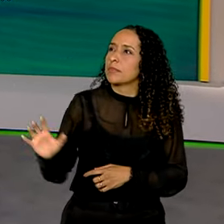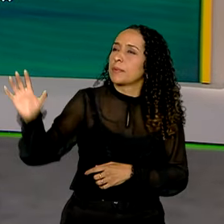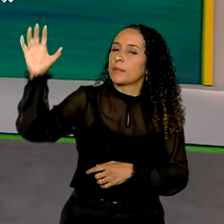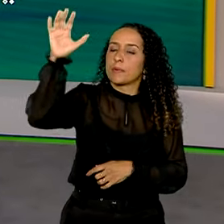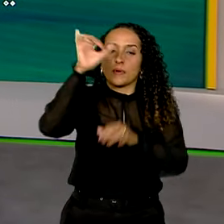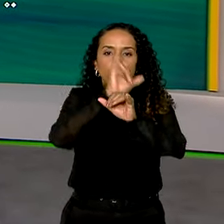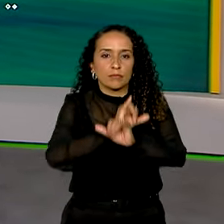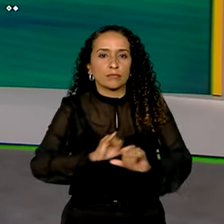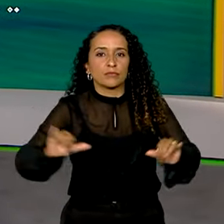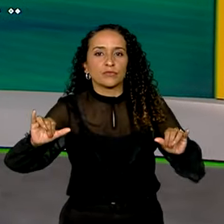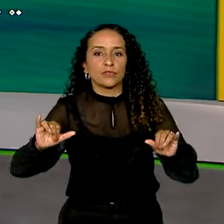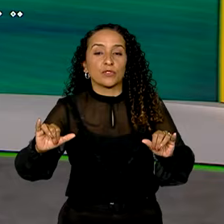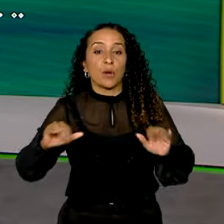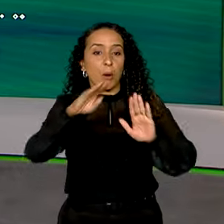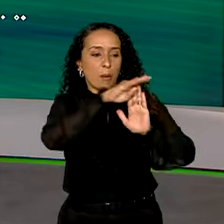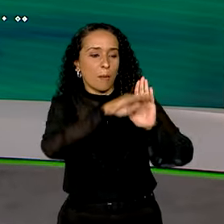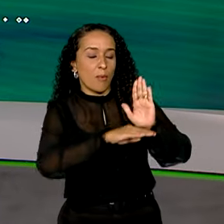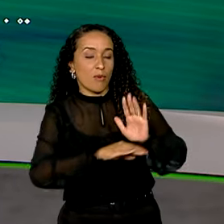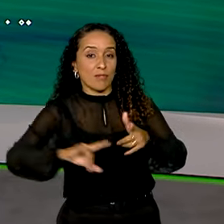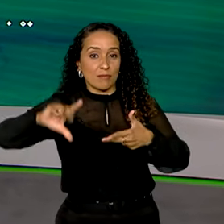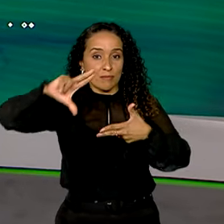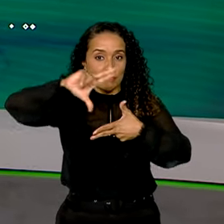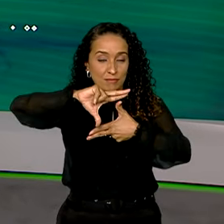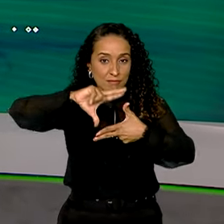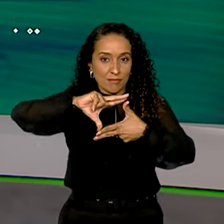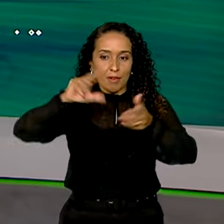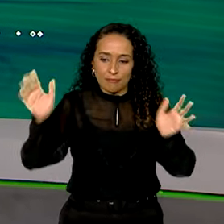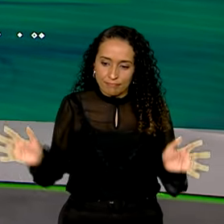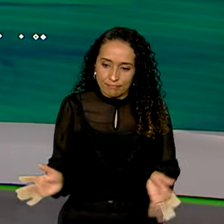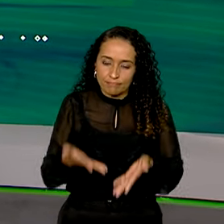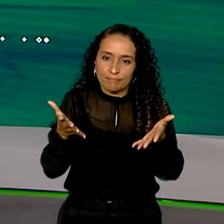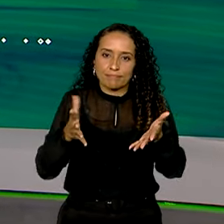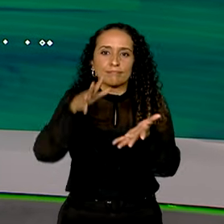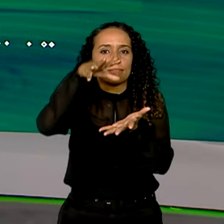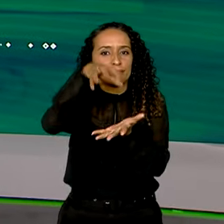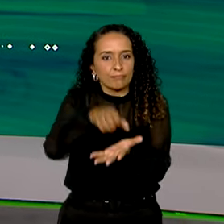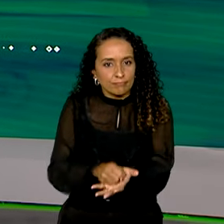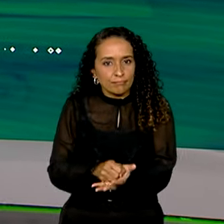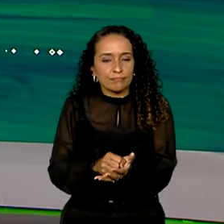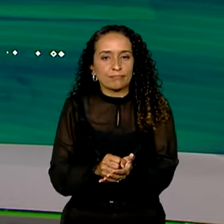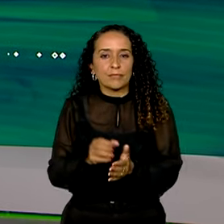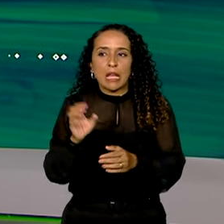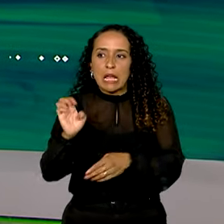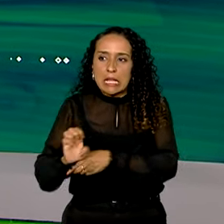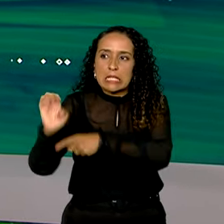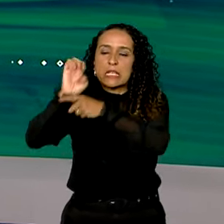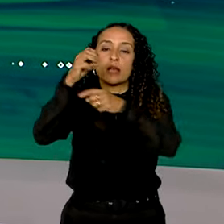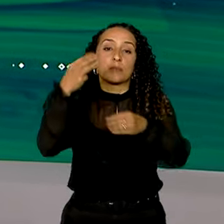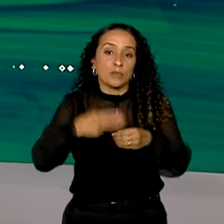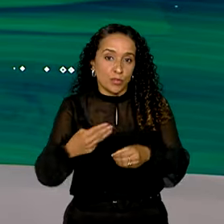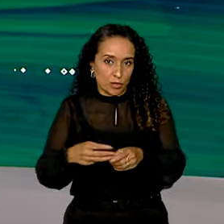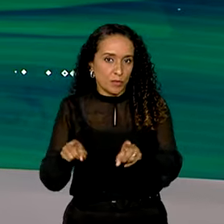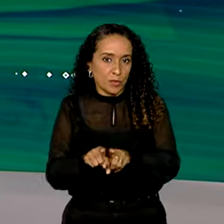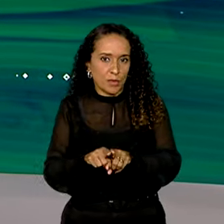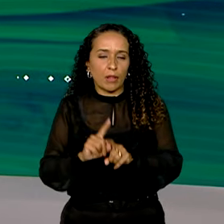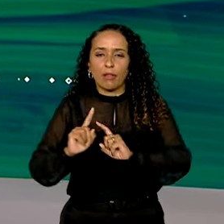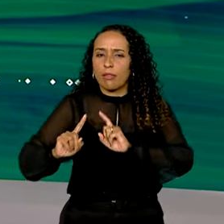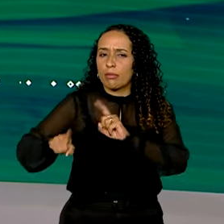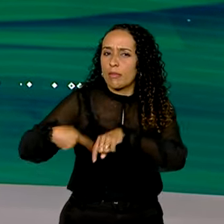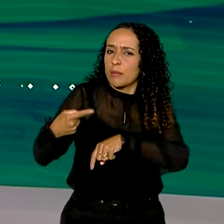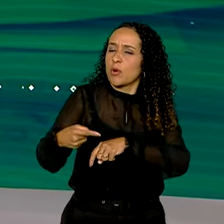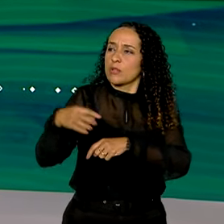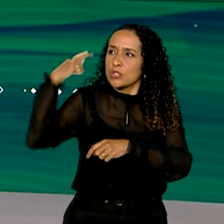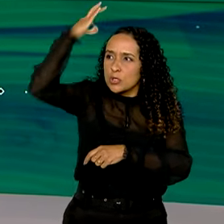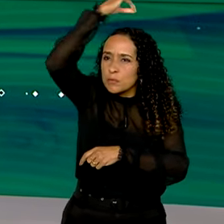divulgar o programa Pé de Meia e incentivar a adesão por parte de estados e municípios. Depois de passar